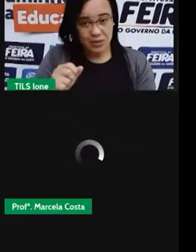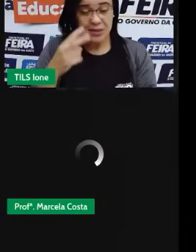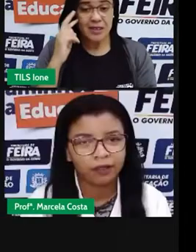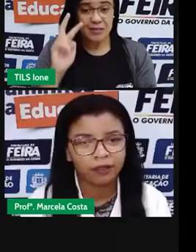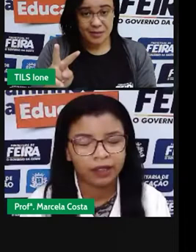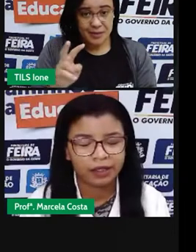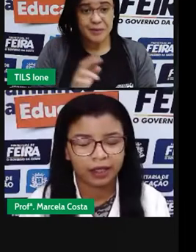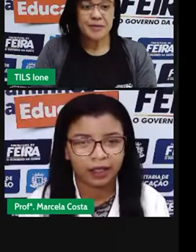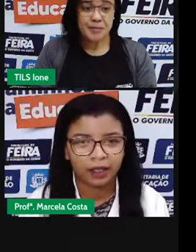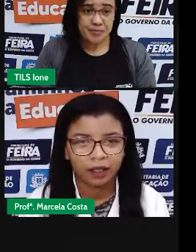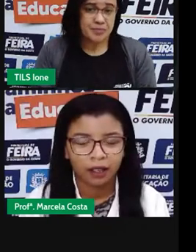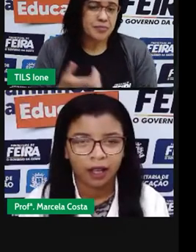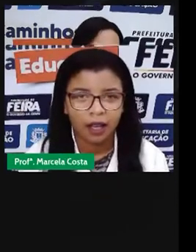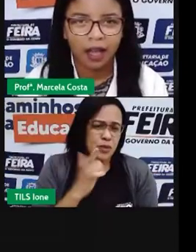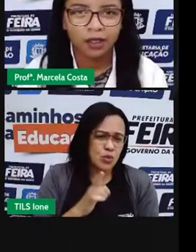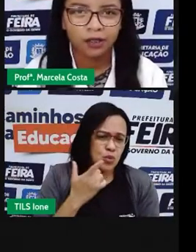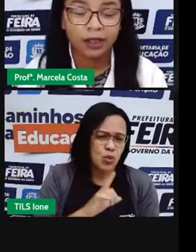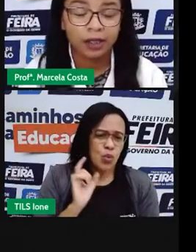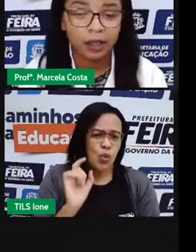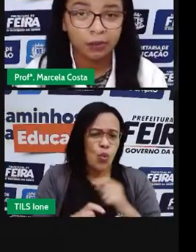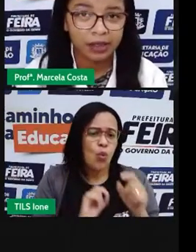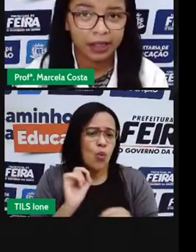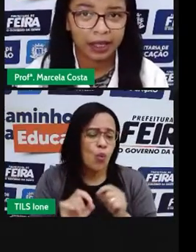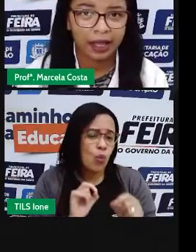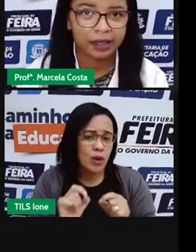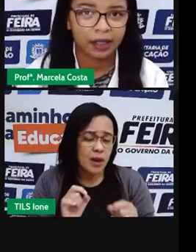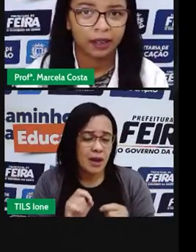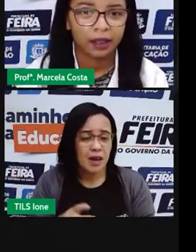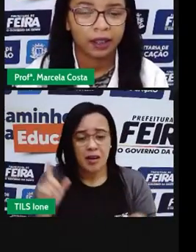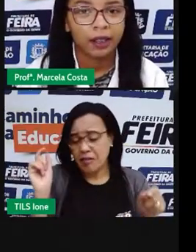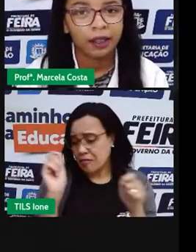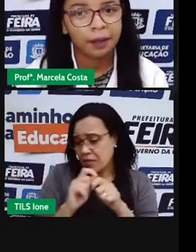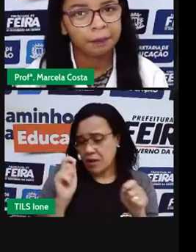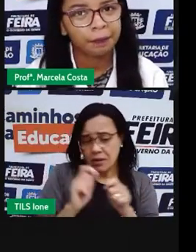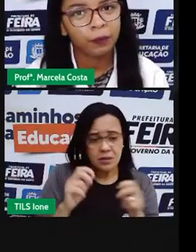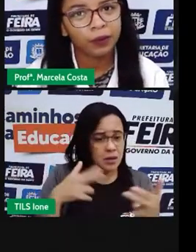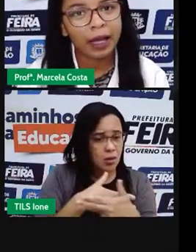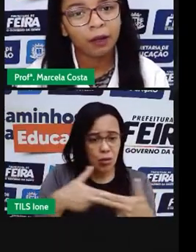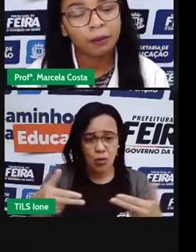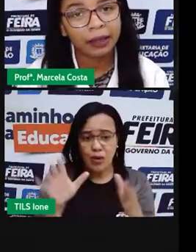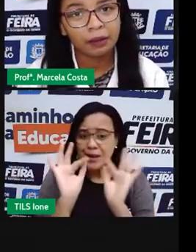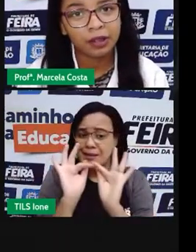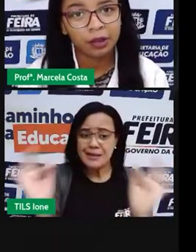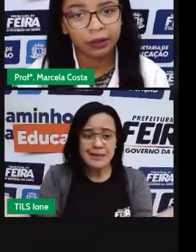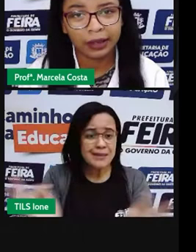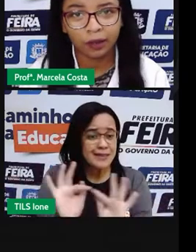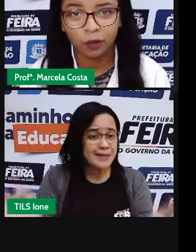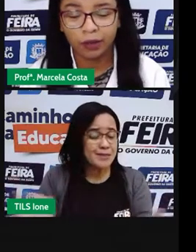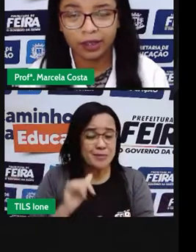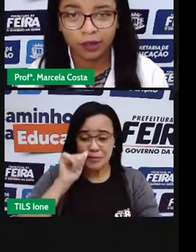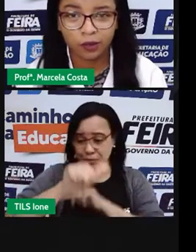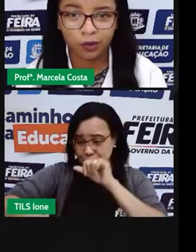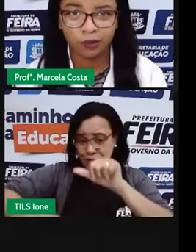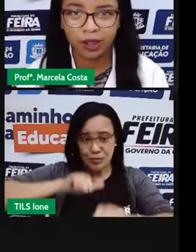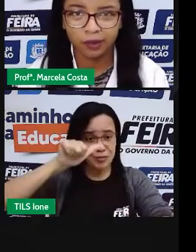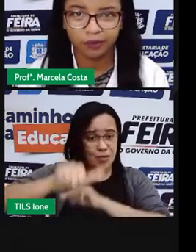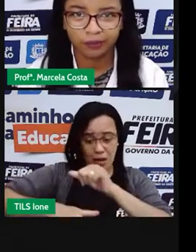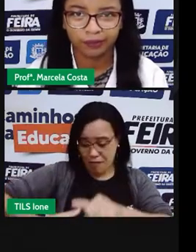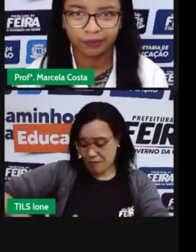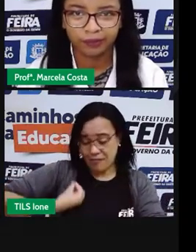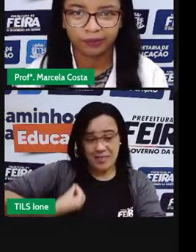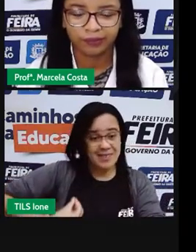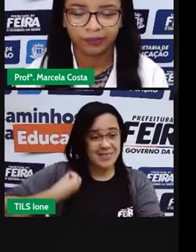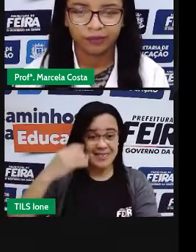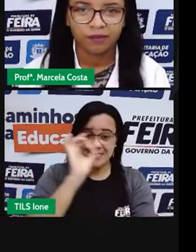E fazer ações que sempre usavam e mudavam completamente a maneira como eles funcioniam.